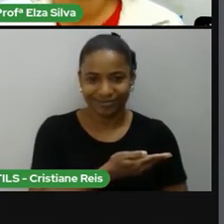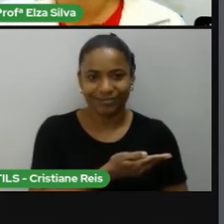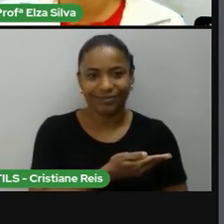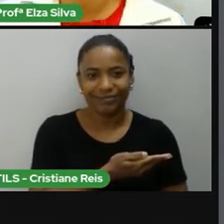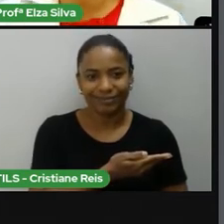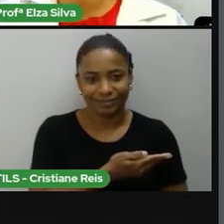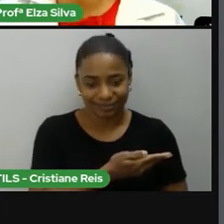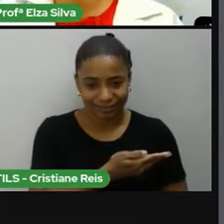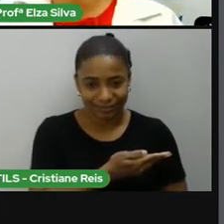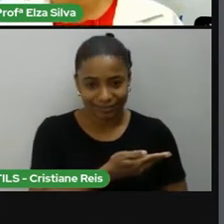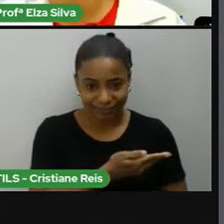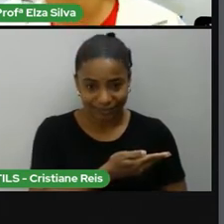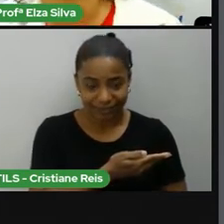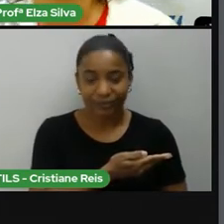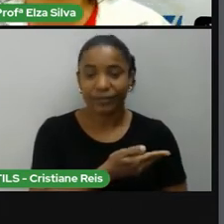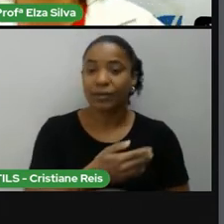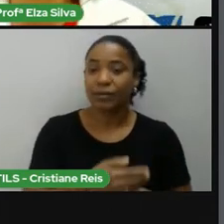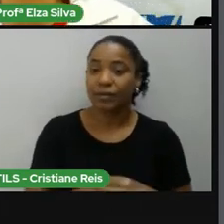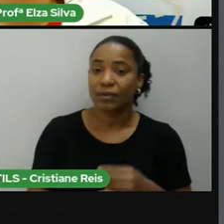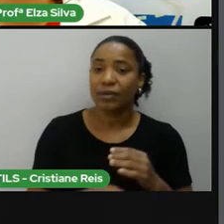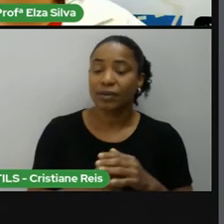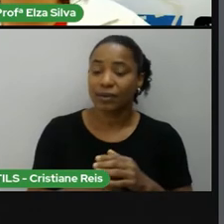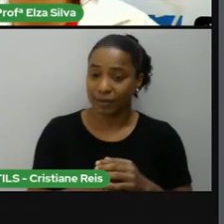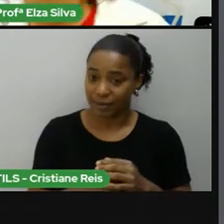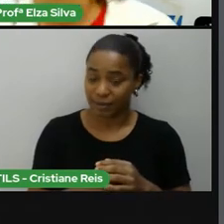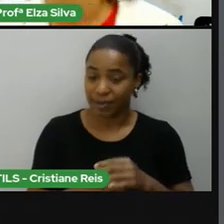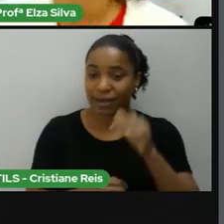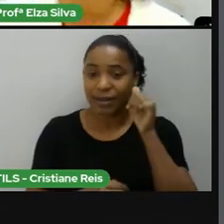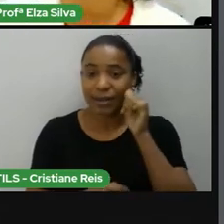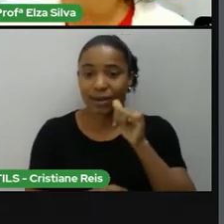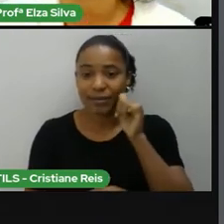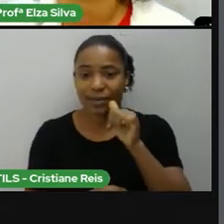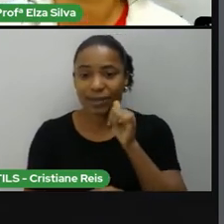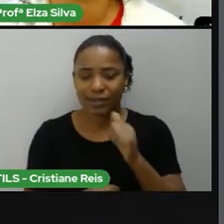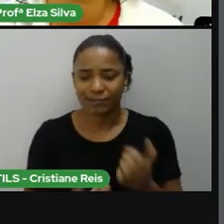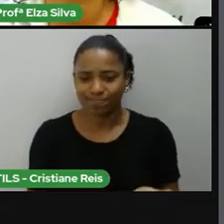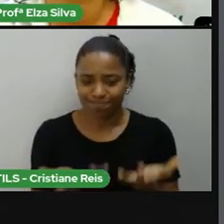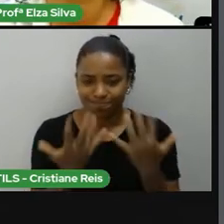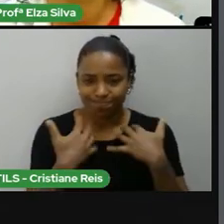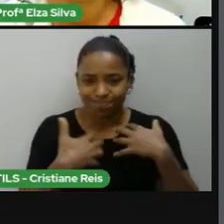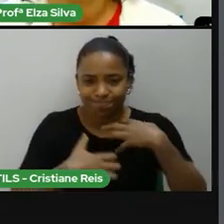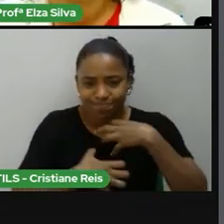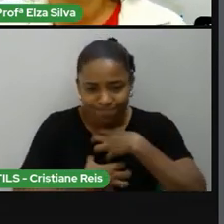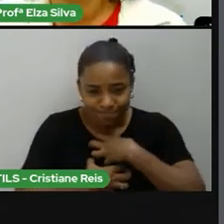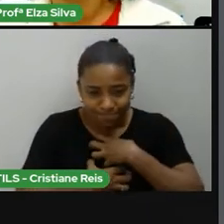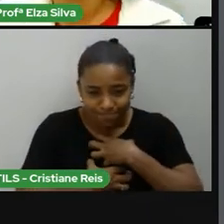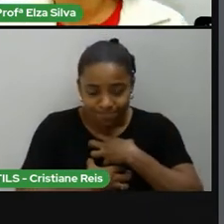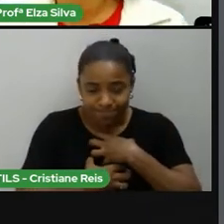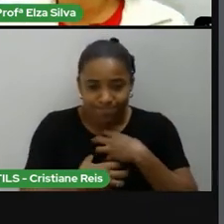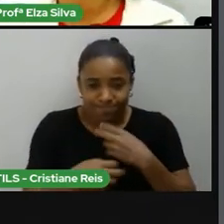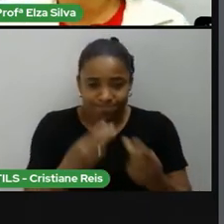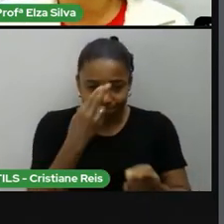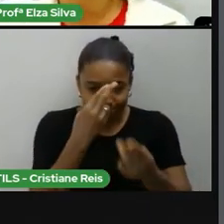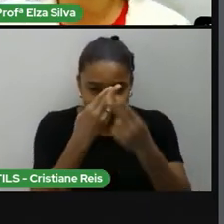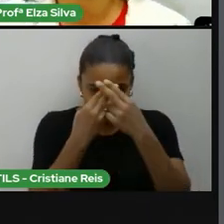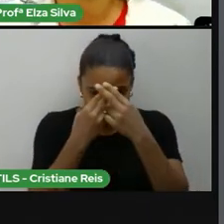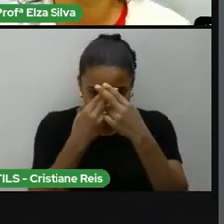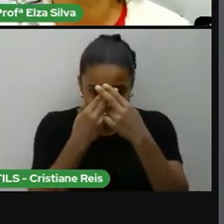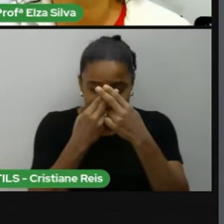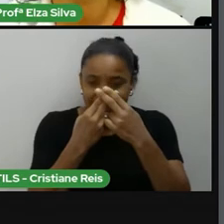ela desenvolveu um complexo de inferioridade e isso